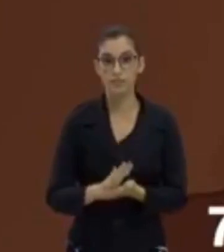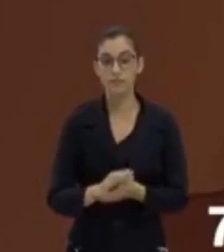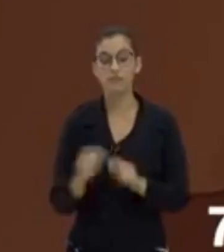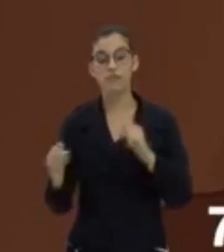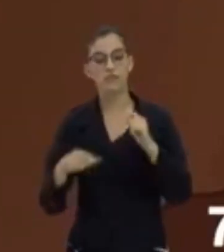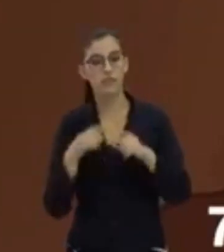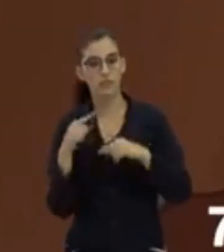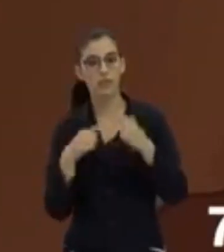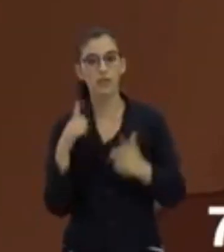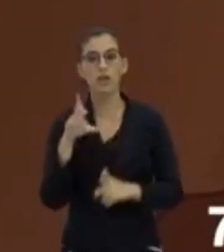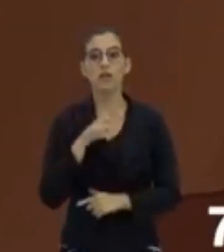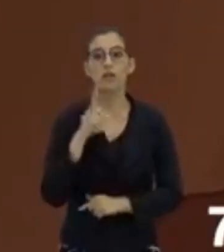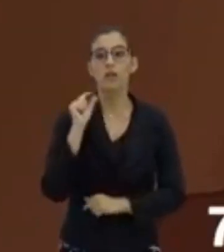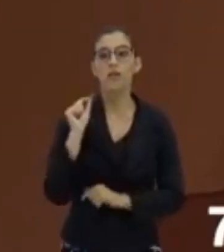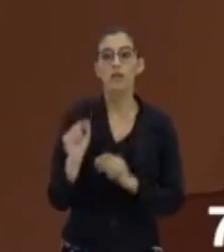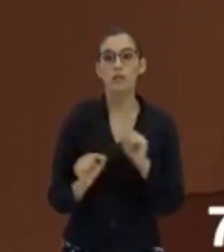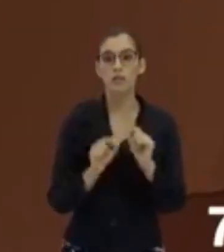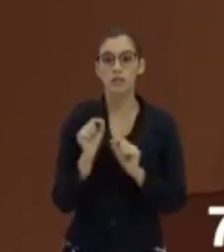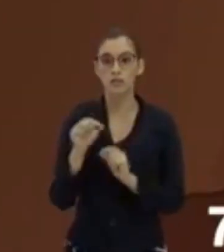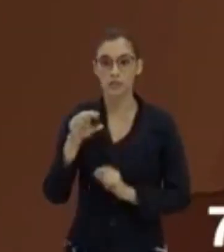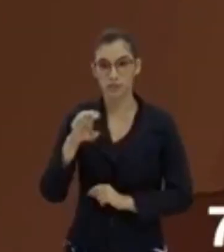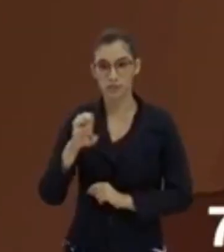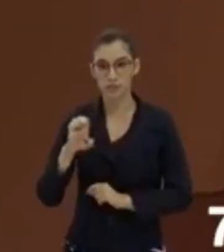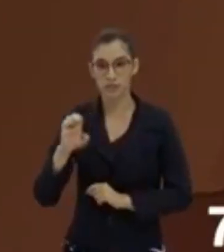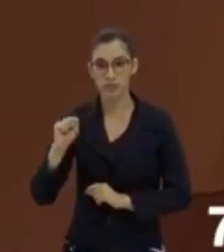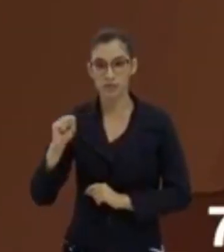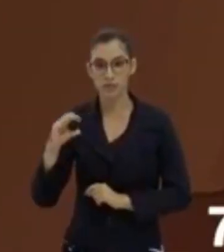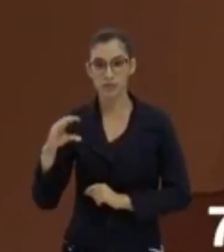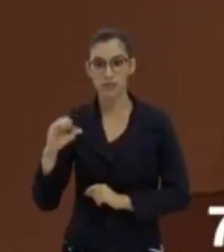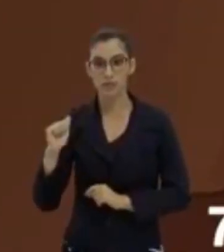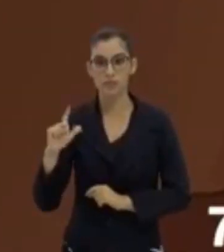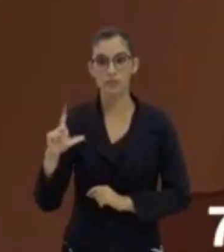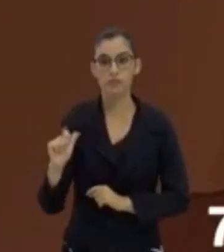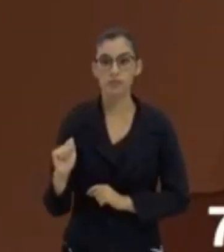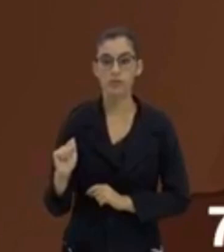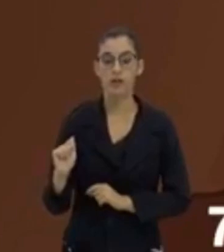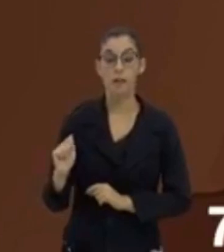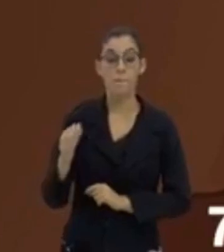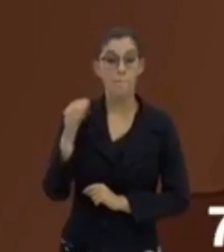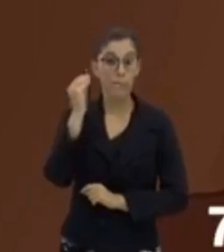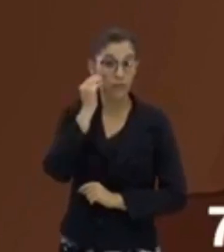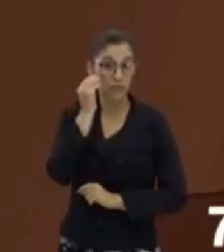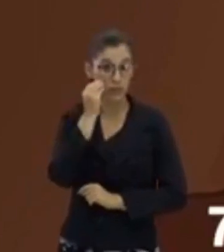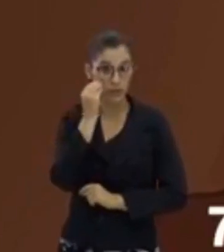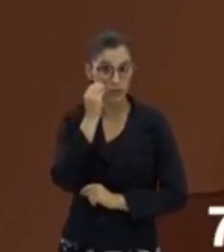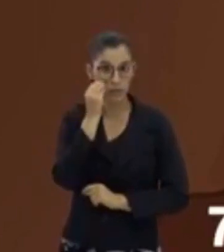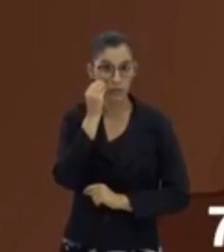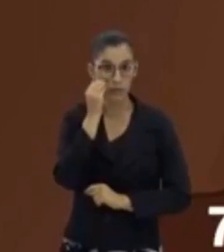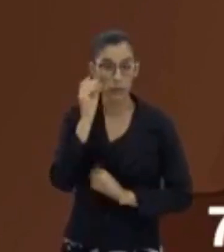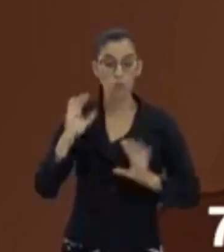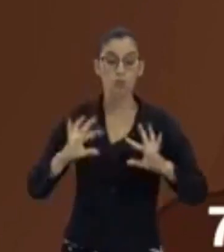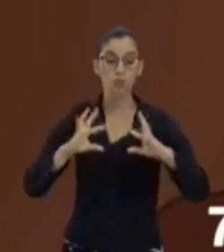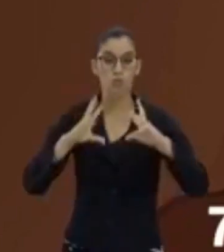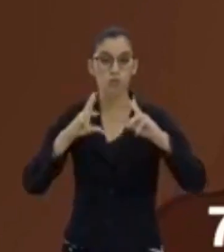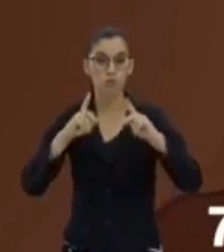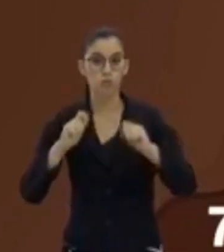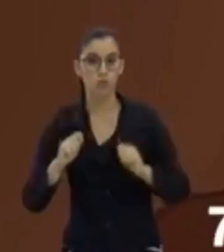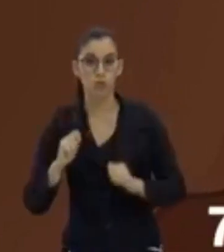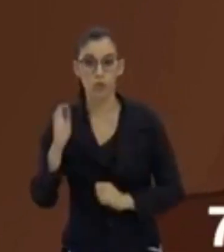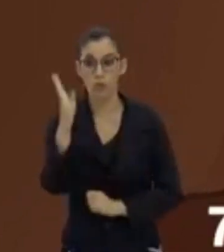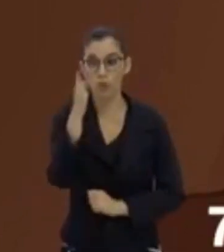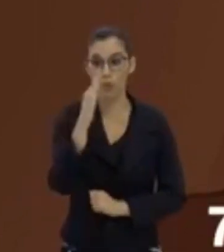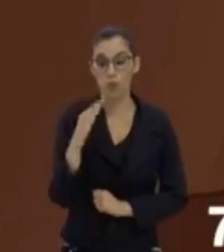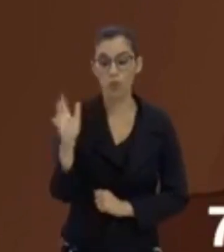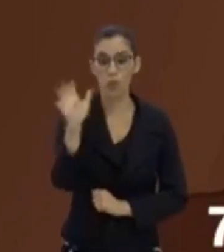Depois, nós temos a chamada escala. E olha o que eu vou te dizer. Todo mapa, obrigatoriamente,